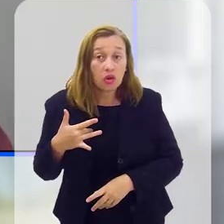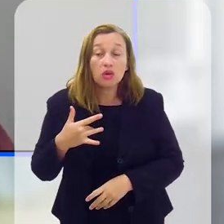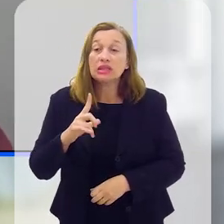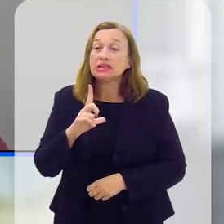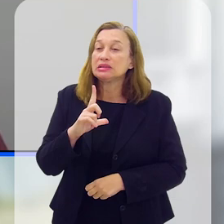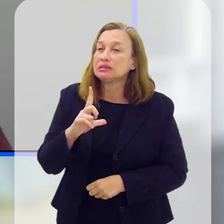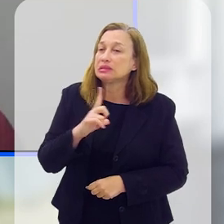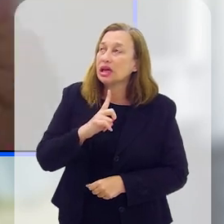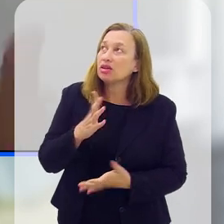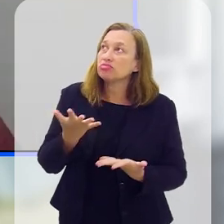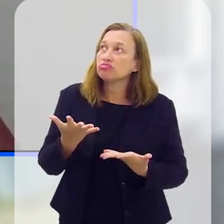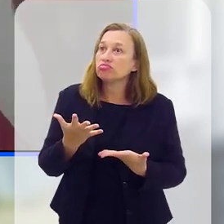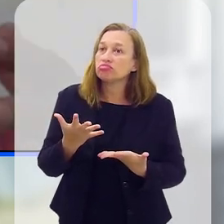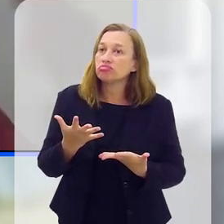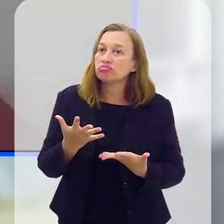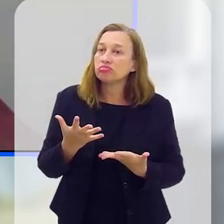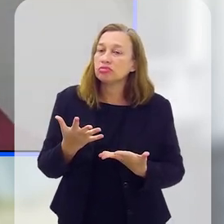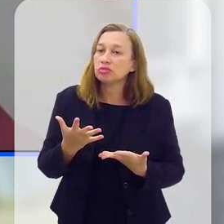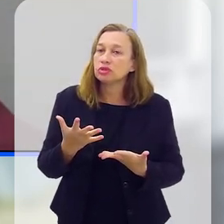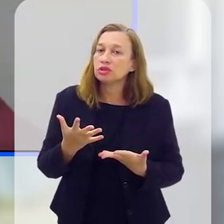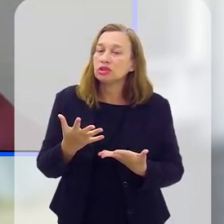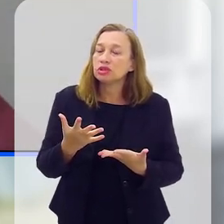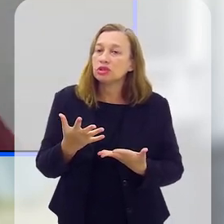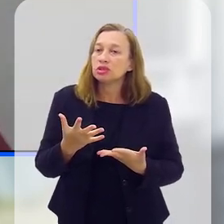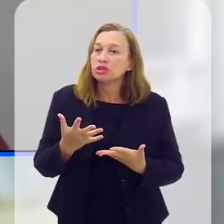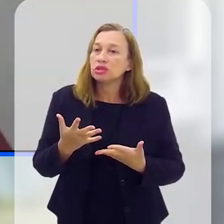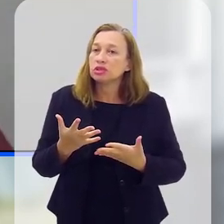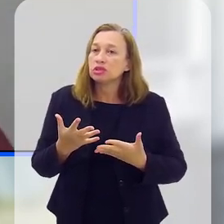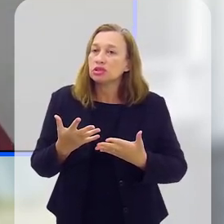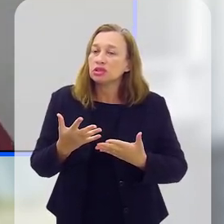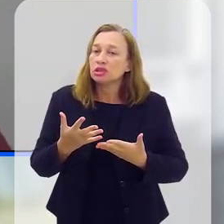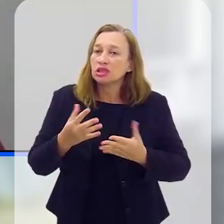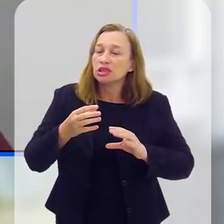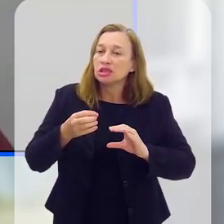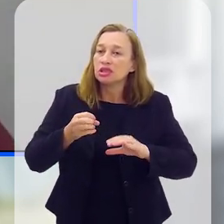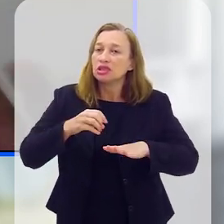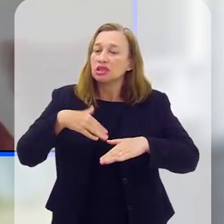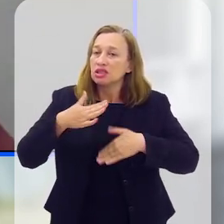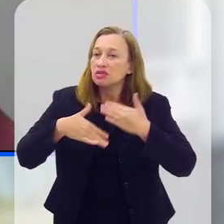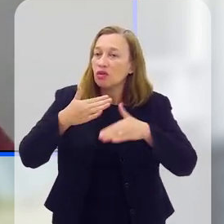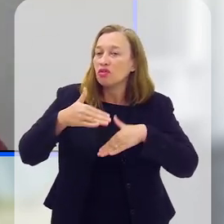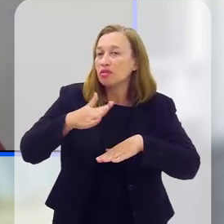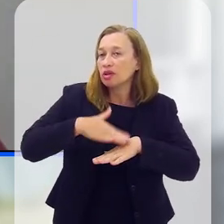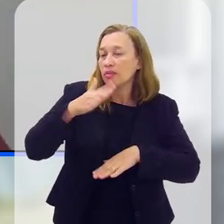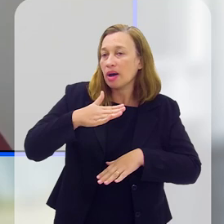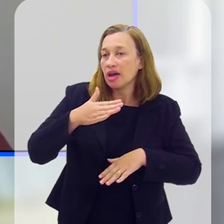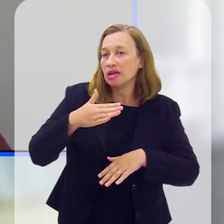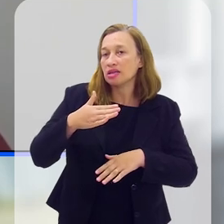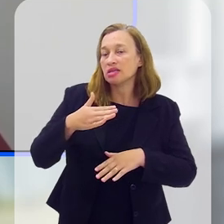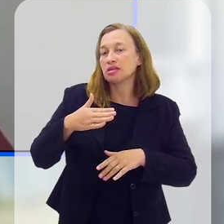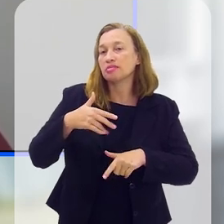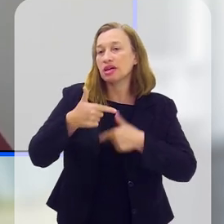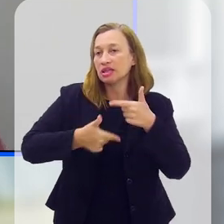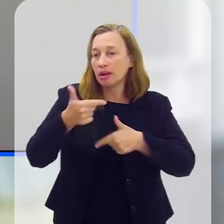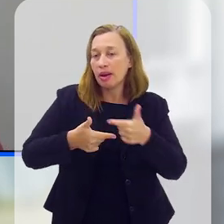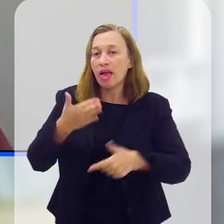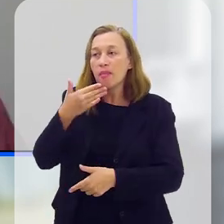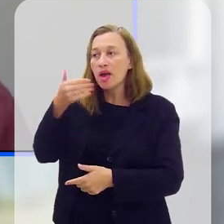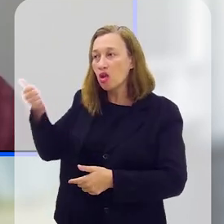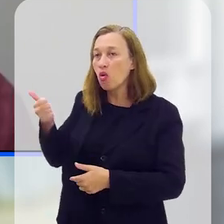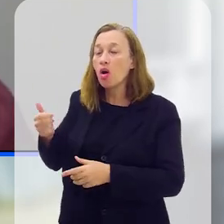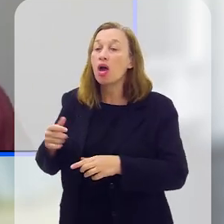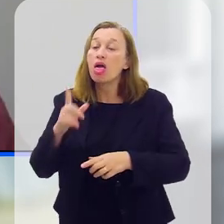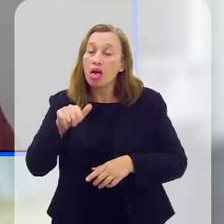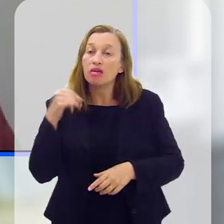eles têm, né, digamos assim, ferramentas a mais para trabalhar um nível de sofrimento maior. Então,